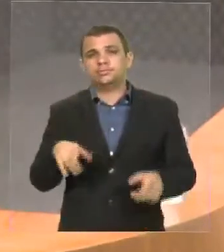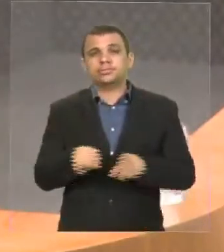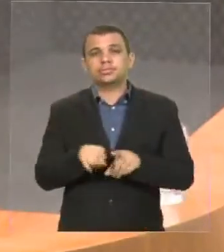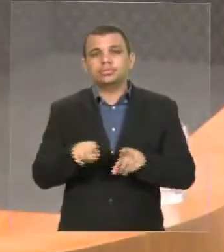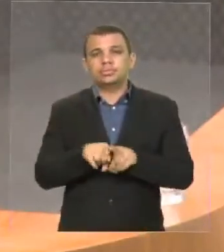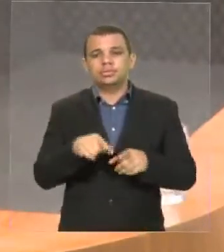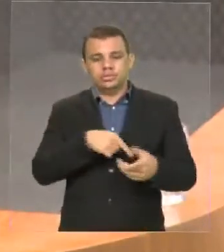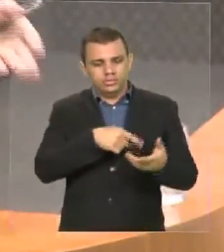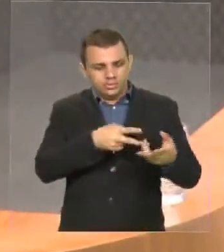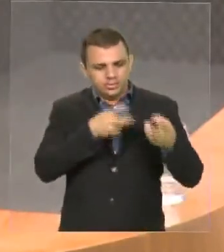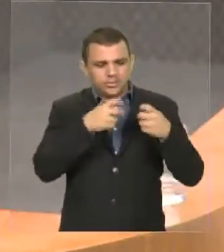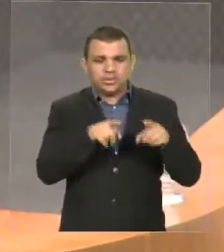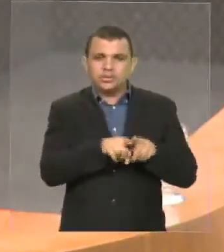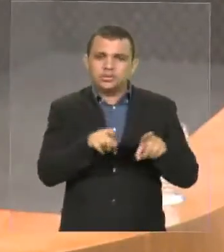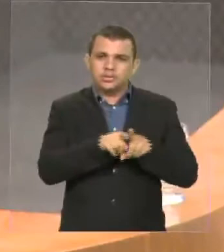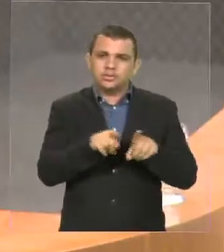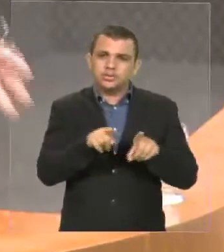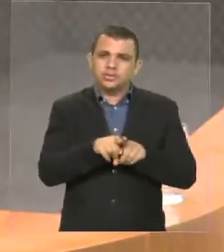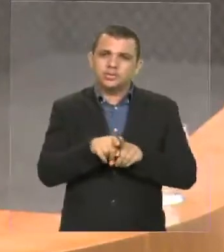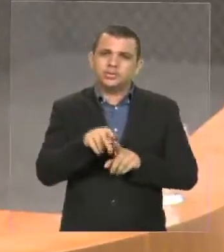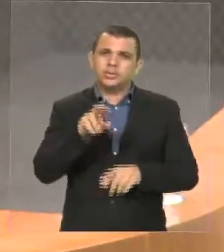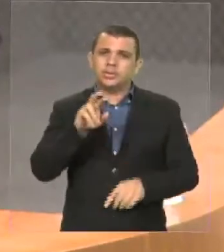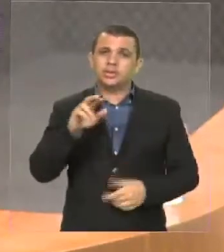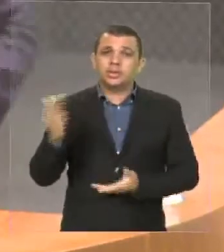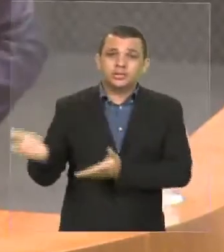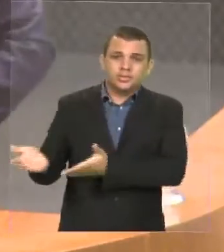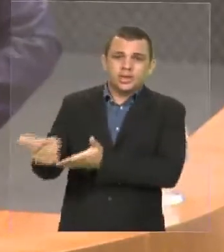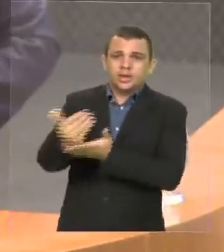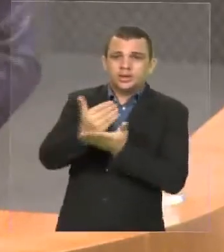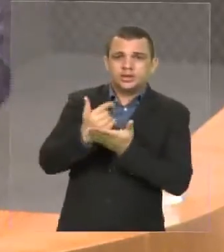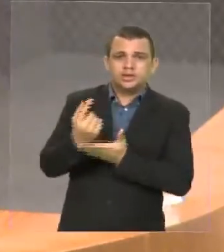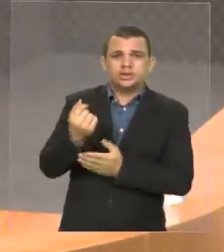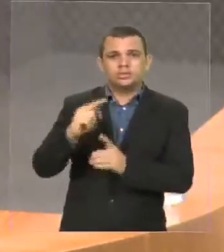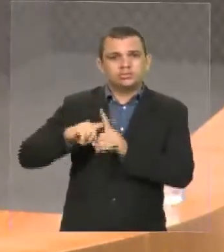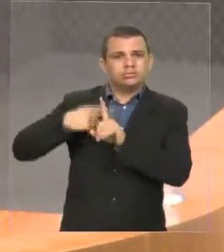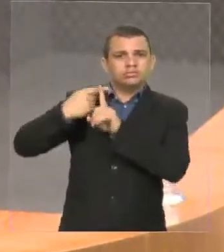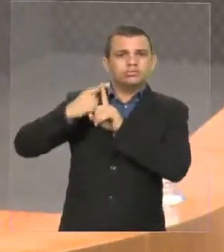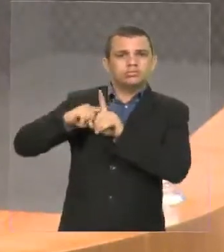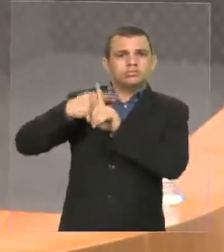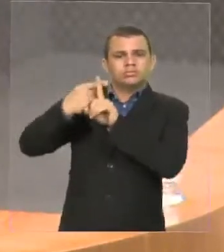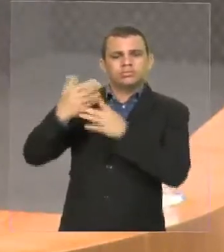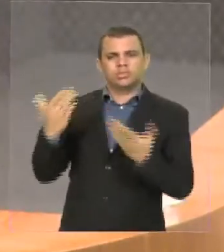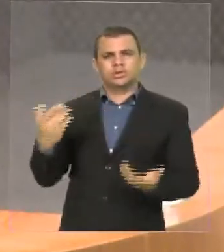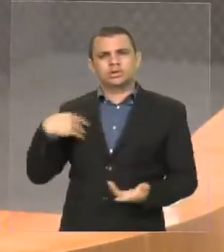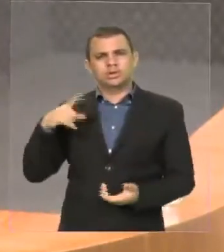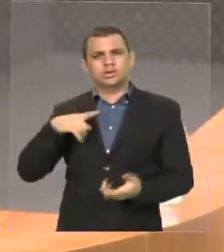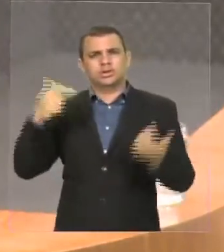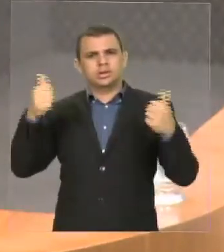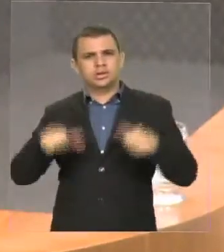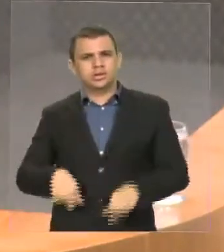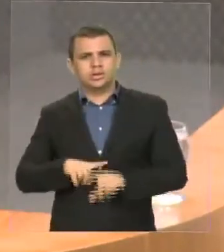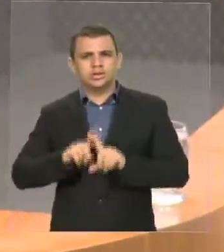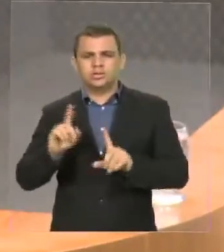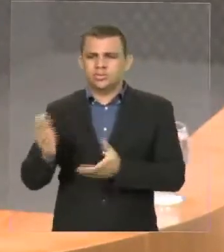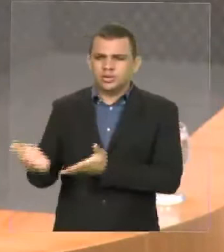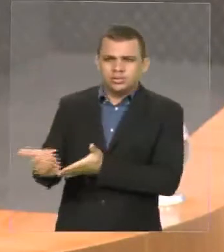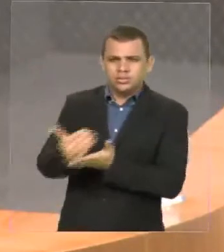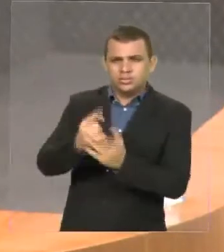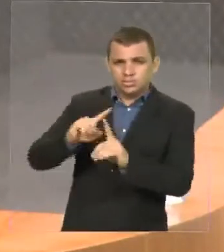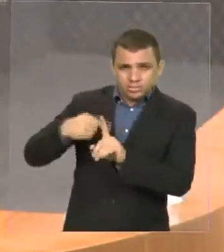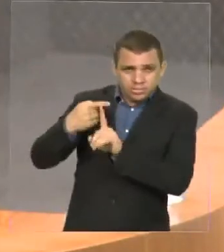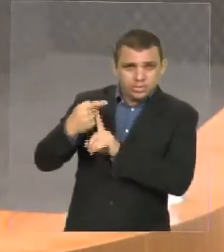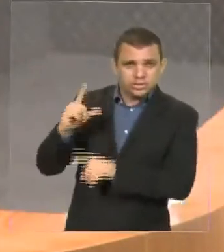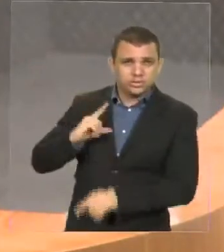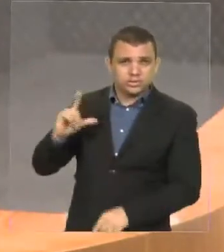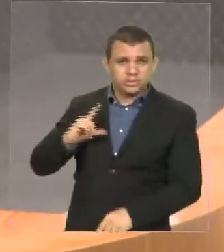vemos as receitas que estão aumentando. Ora, se estamos numa crise, nós vemos aqui as receitas, a previsão,